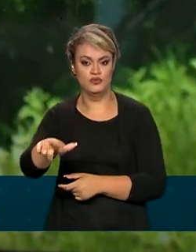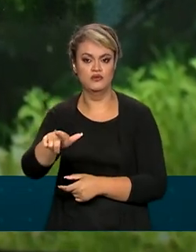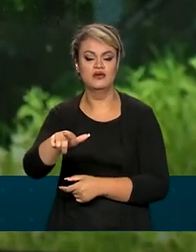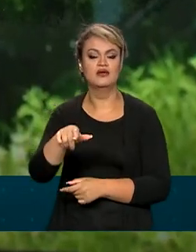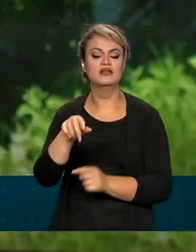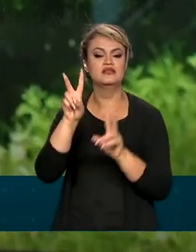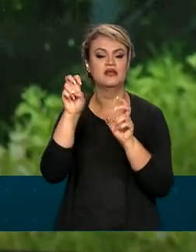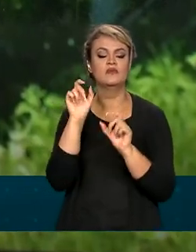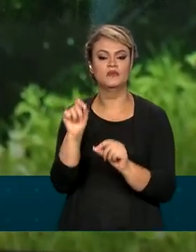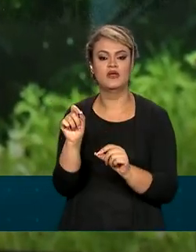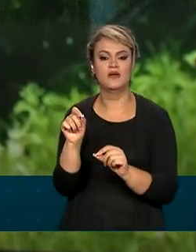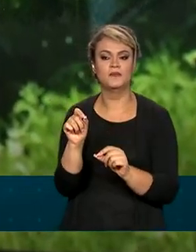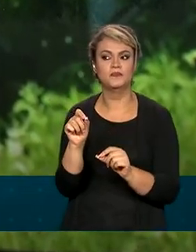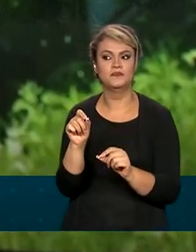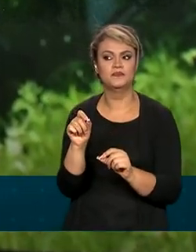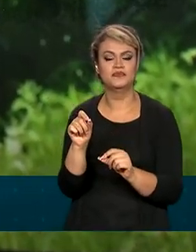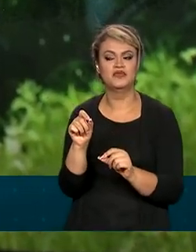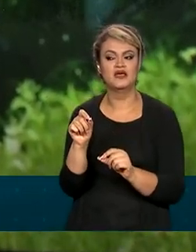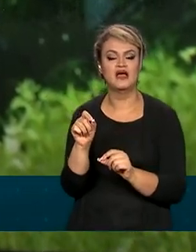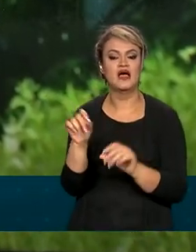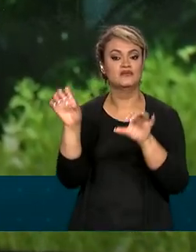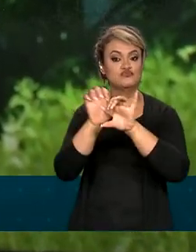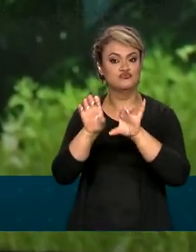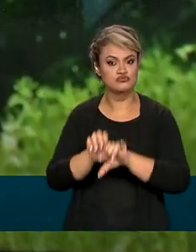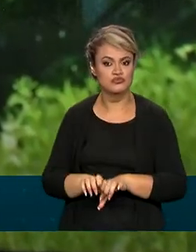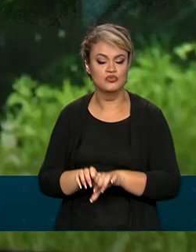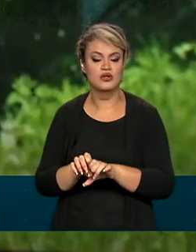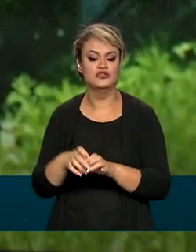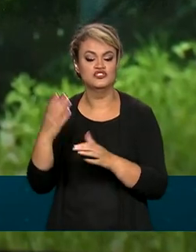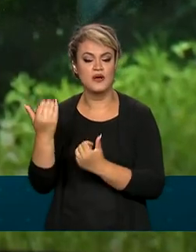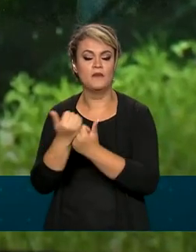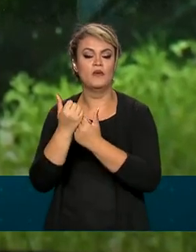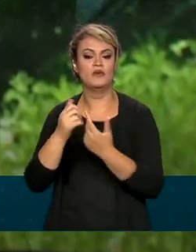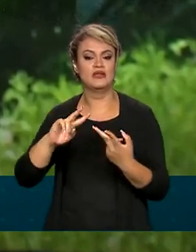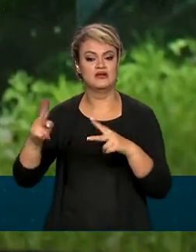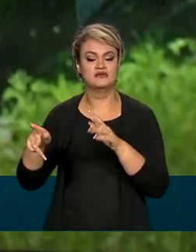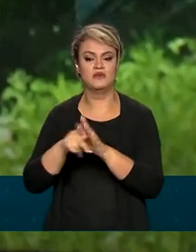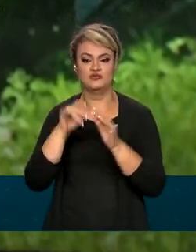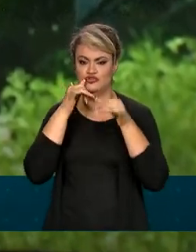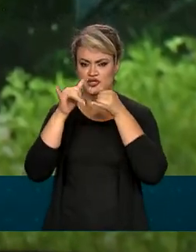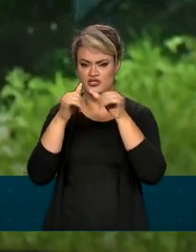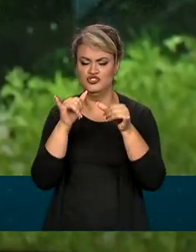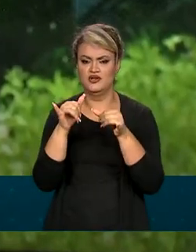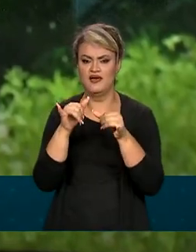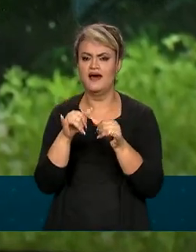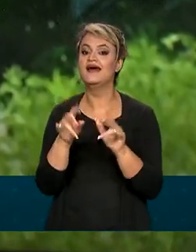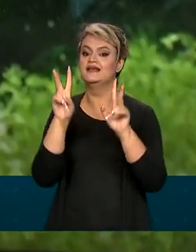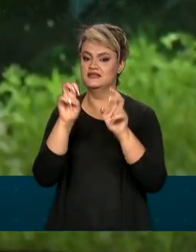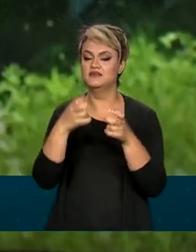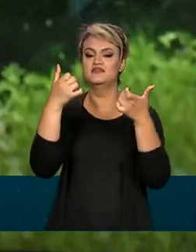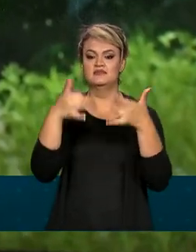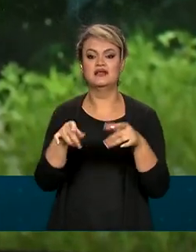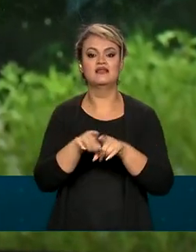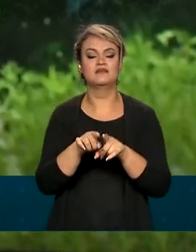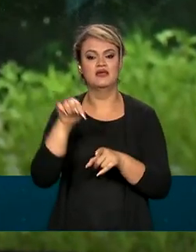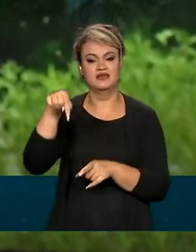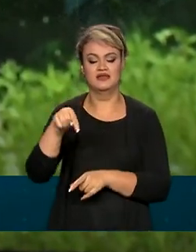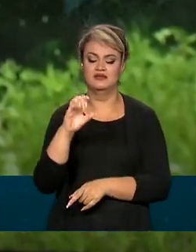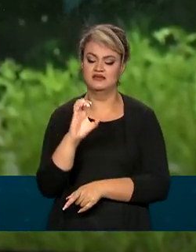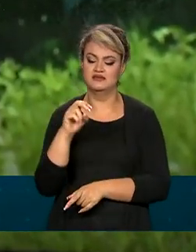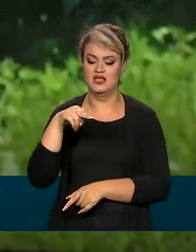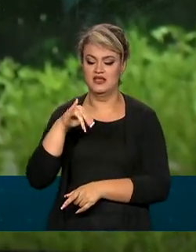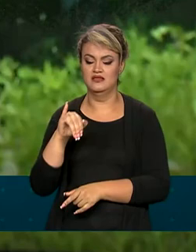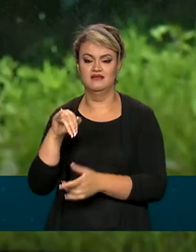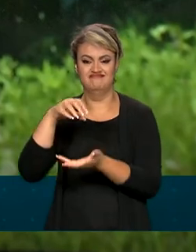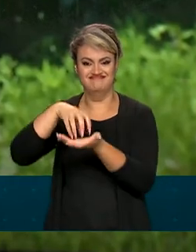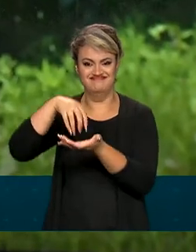que é sobre a infraestrutura de apoio à transição energética. E esse mesmo tema vai ser debatido aqui na CNI também, que